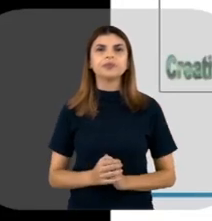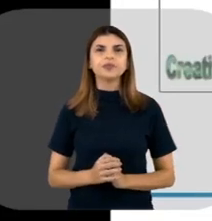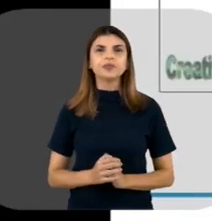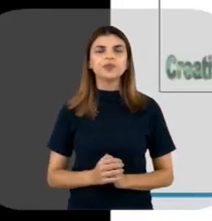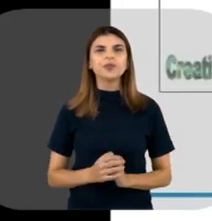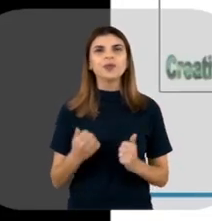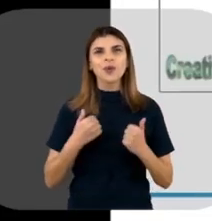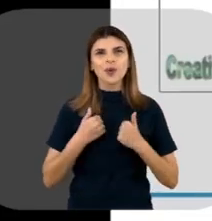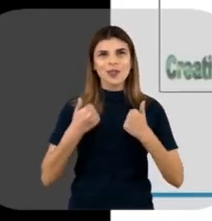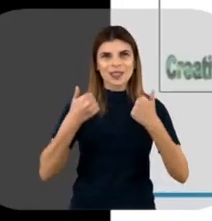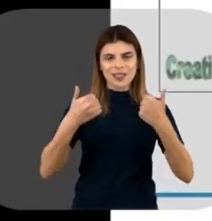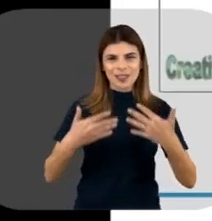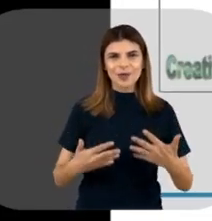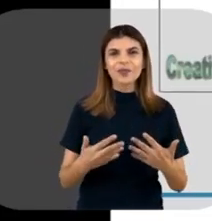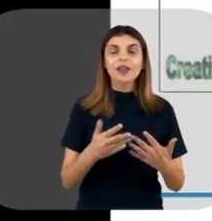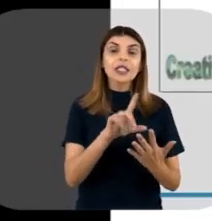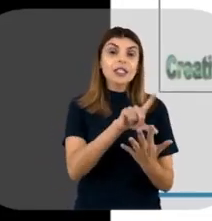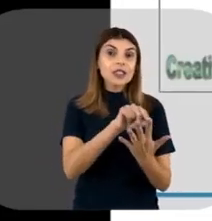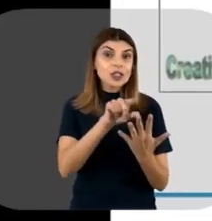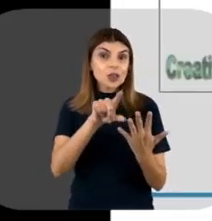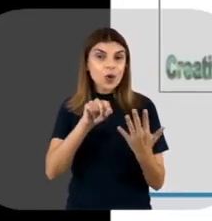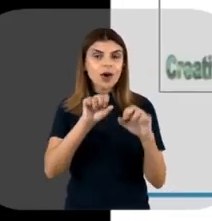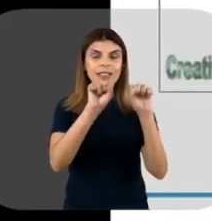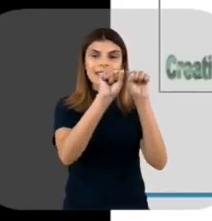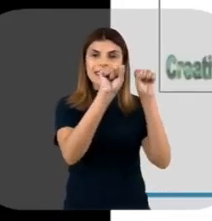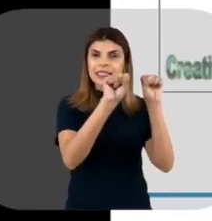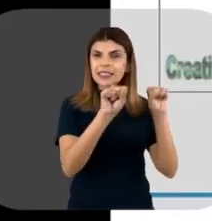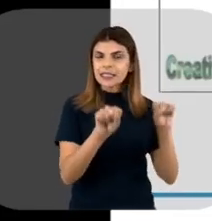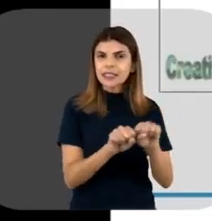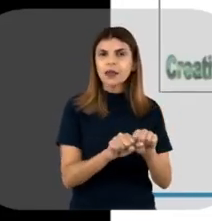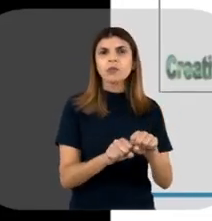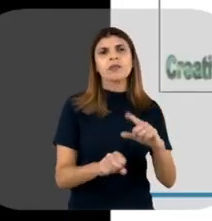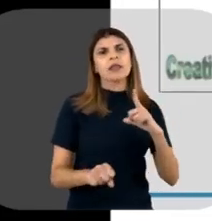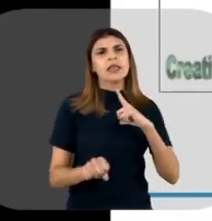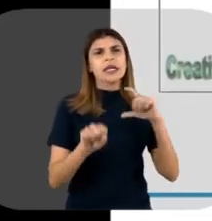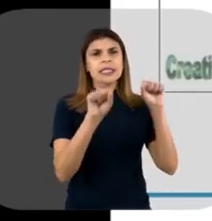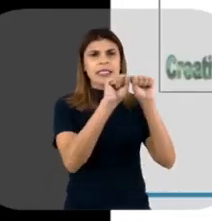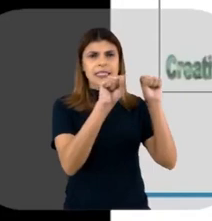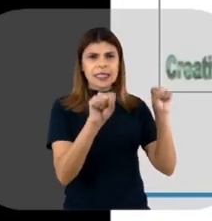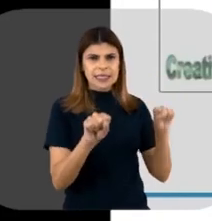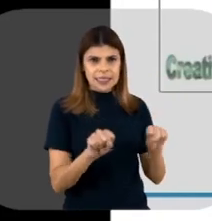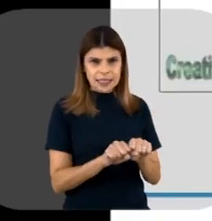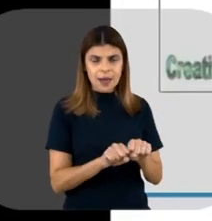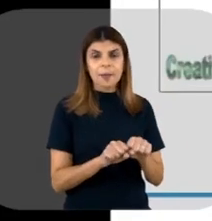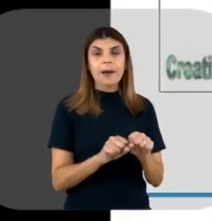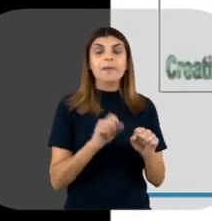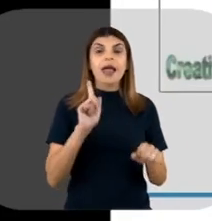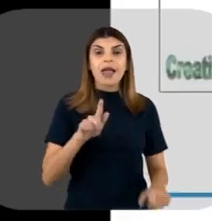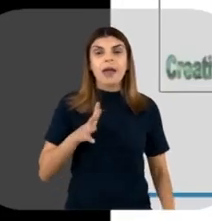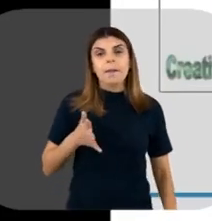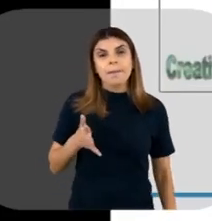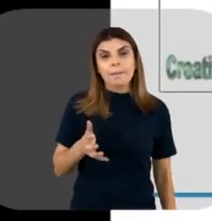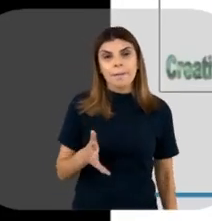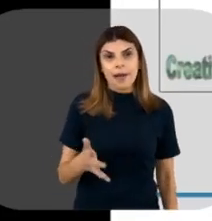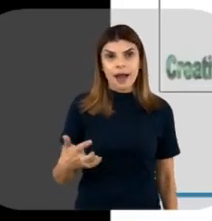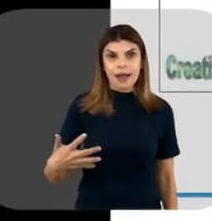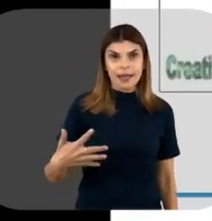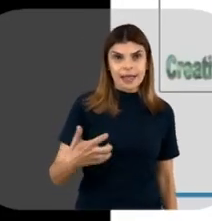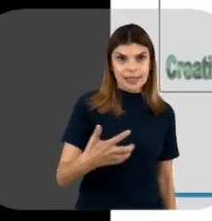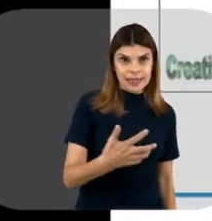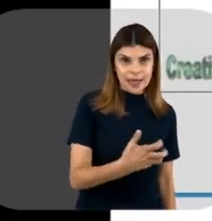Aí, quando eu falei da questão da escolha do sistema de expressão, né? A gente tem o sistema procariótico, né? Que são as bactérias.